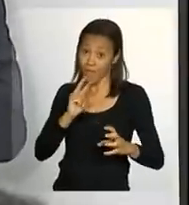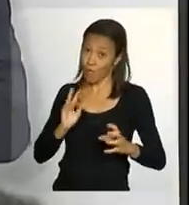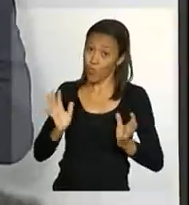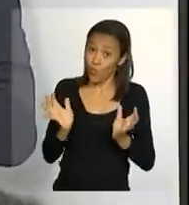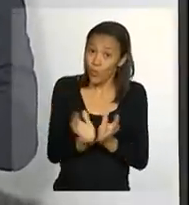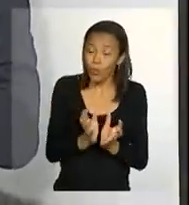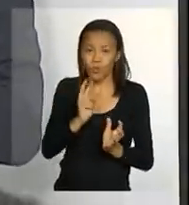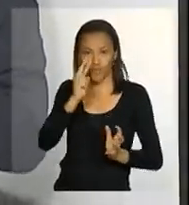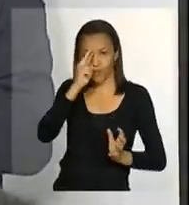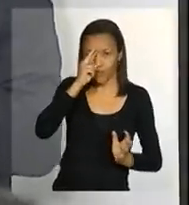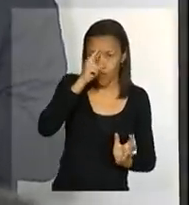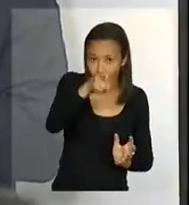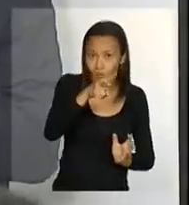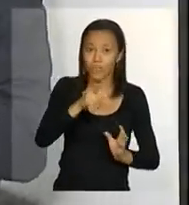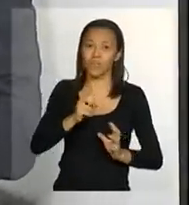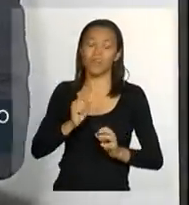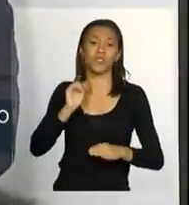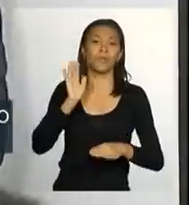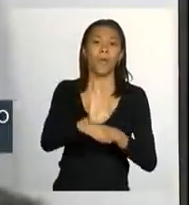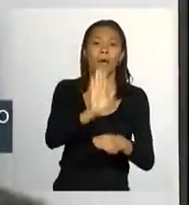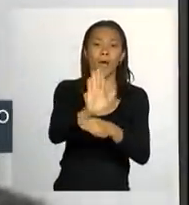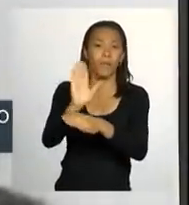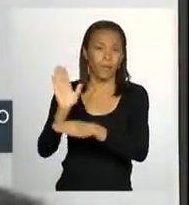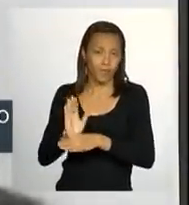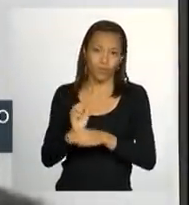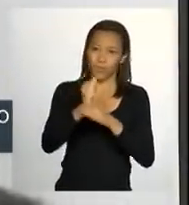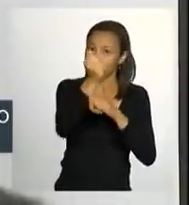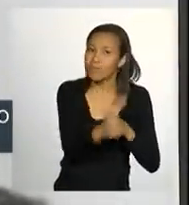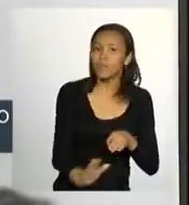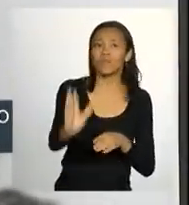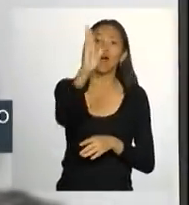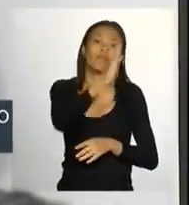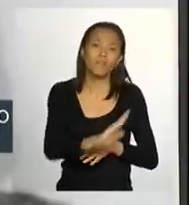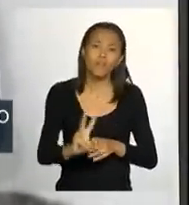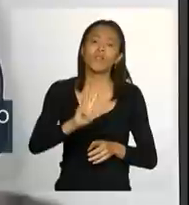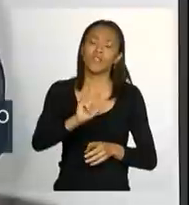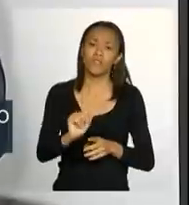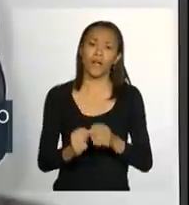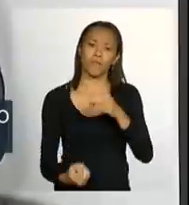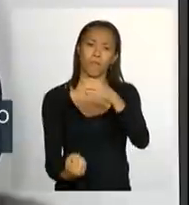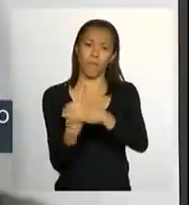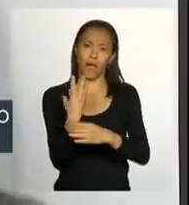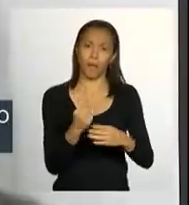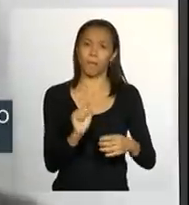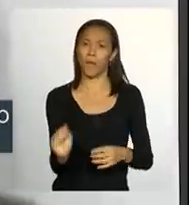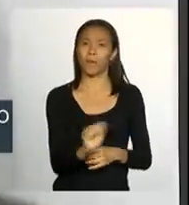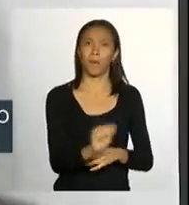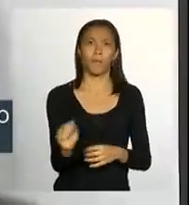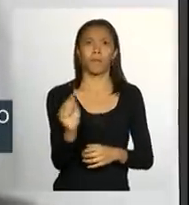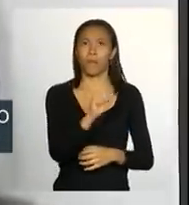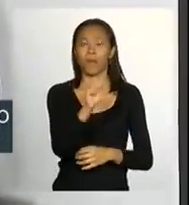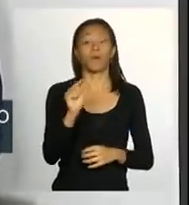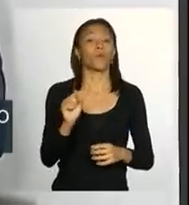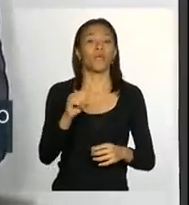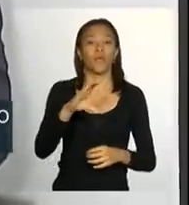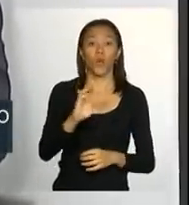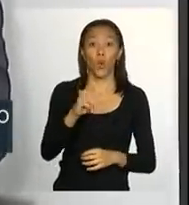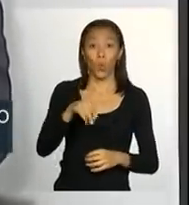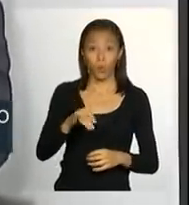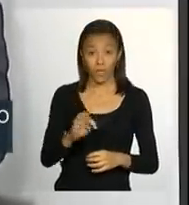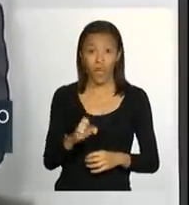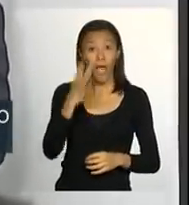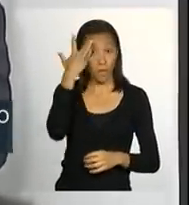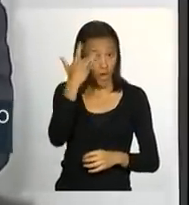que nós vamos instalar os comitês, essas forças estarão sendo instaladas amanhã